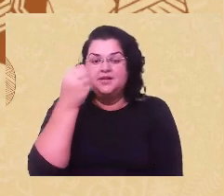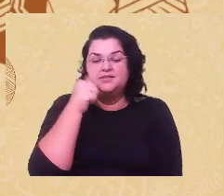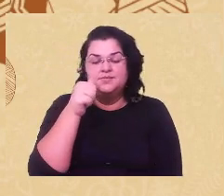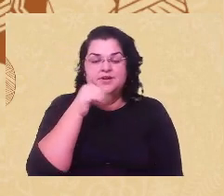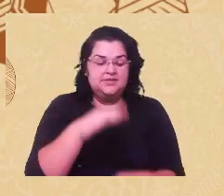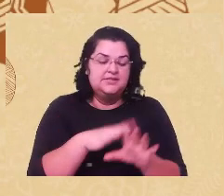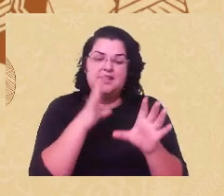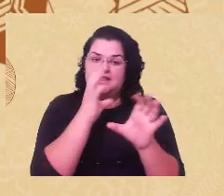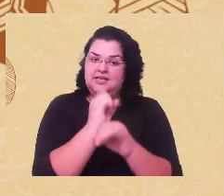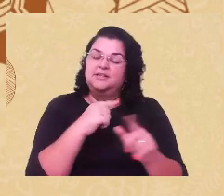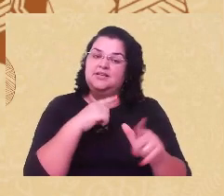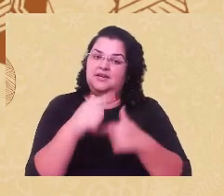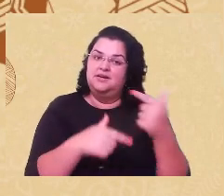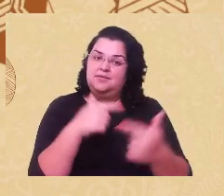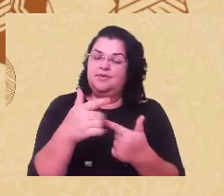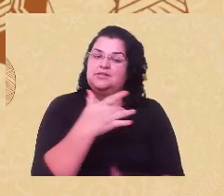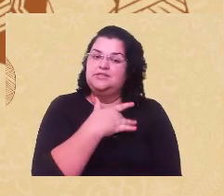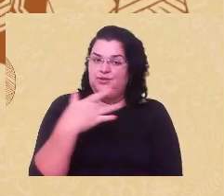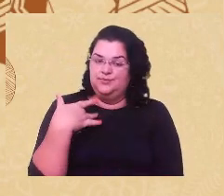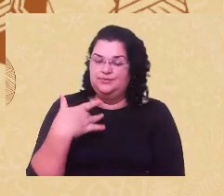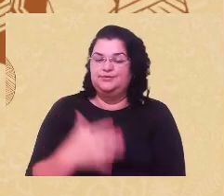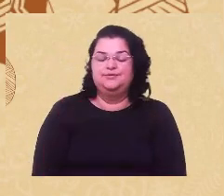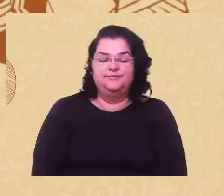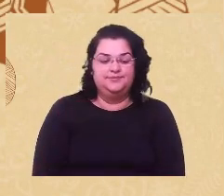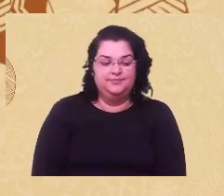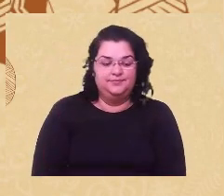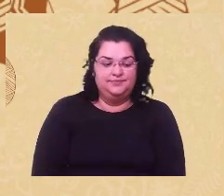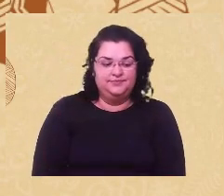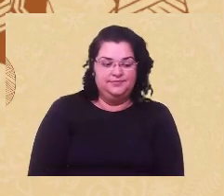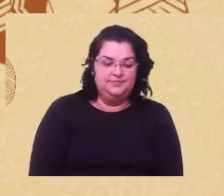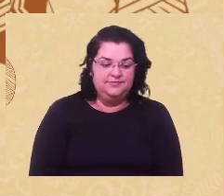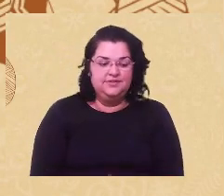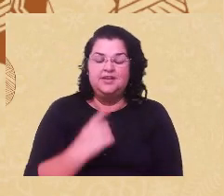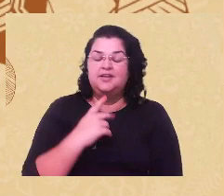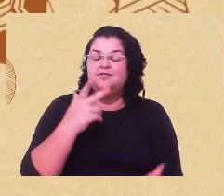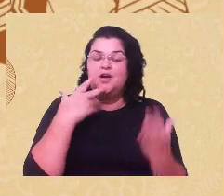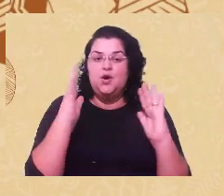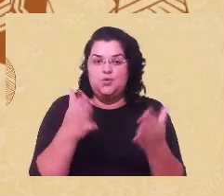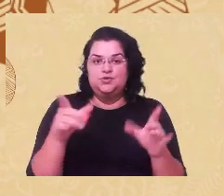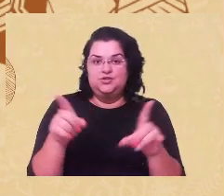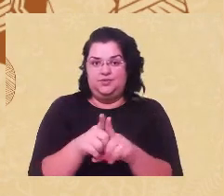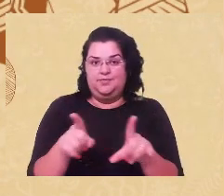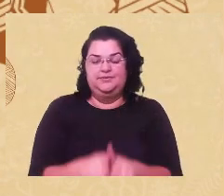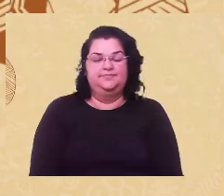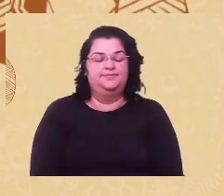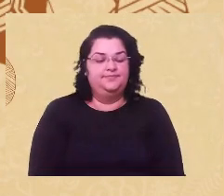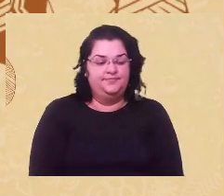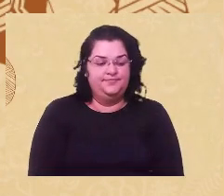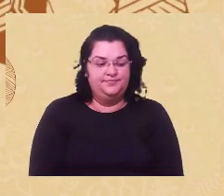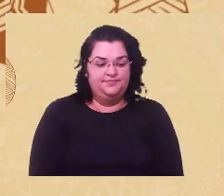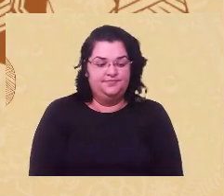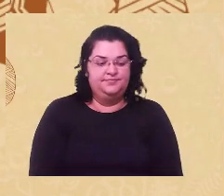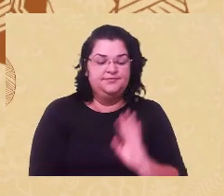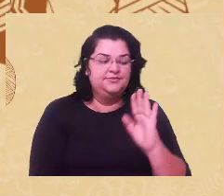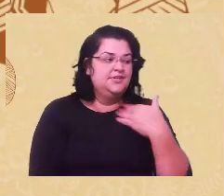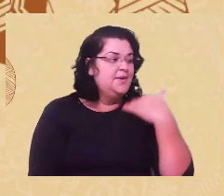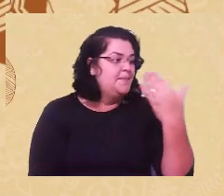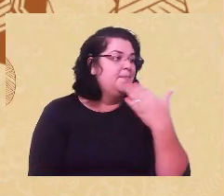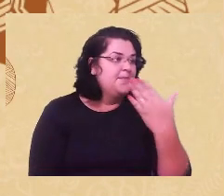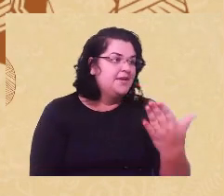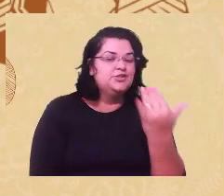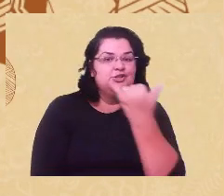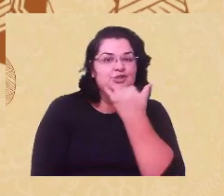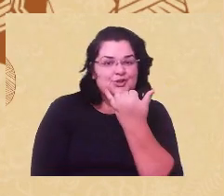serviço de saúde, que vai perpassar um pouco do que eu vou falar hoje também. Então, já me desculpem e aviso sobre isso.